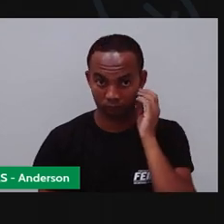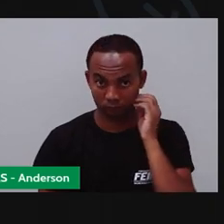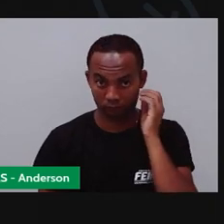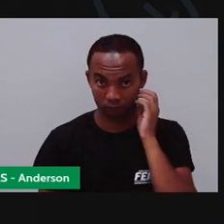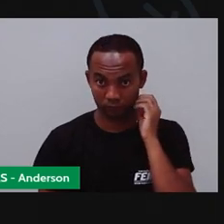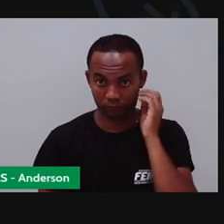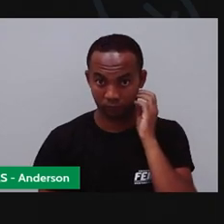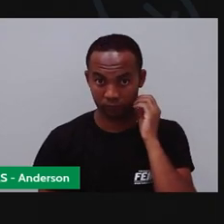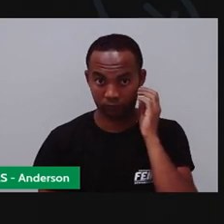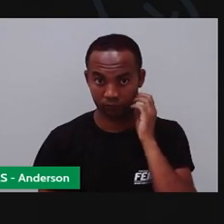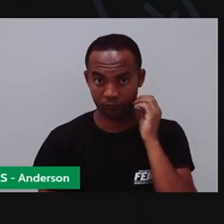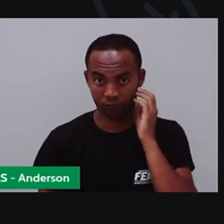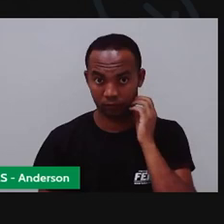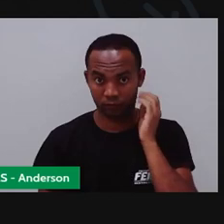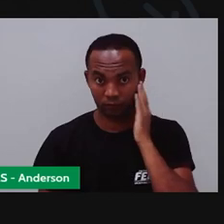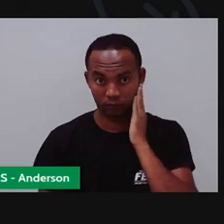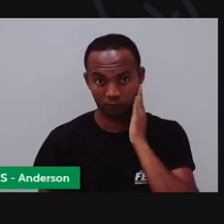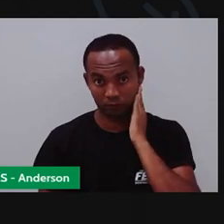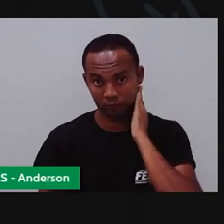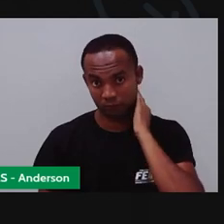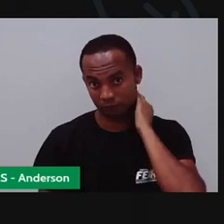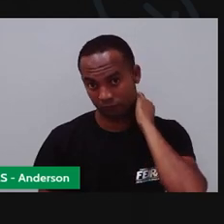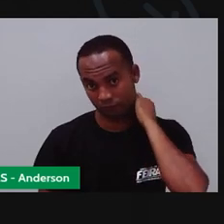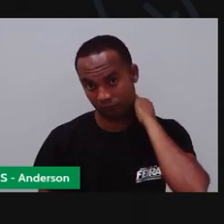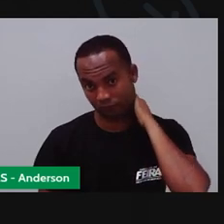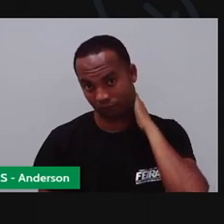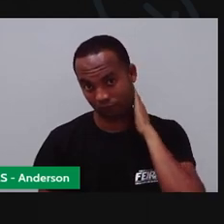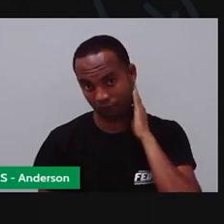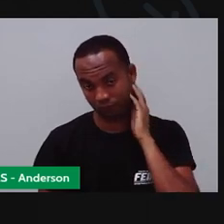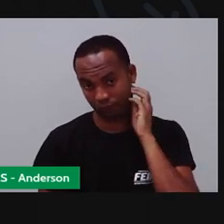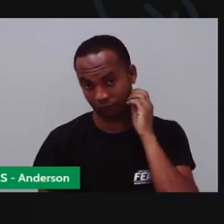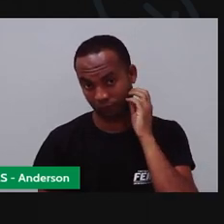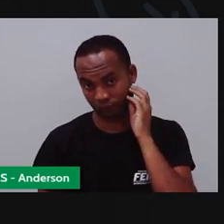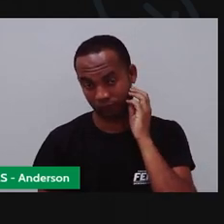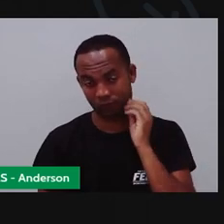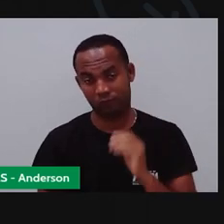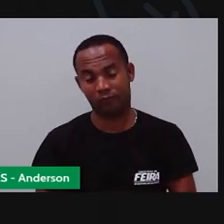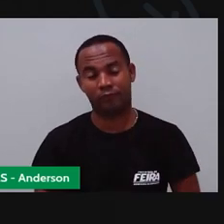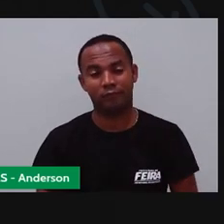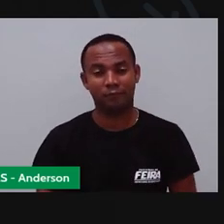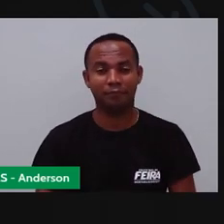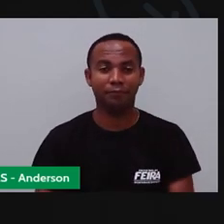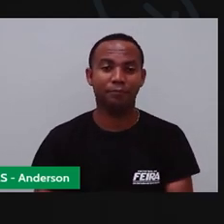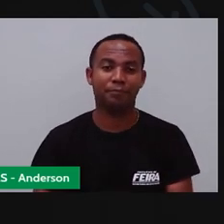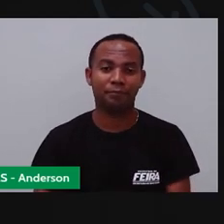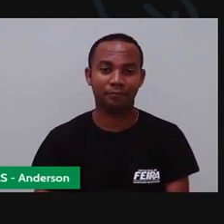É pra Anderson não ficar com ciúme Ela tem onde morar Entendeu, gente? É pra fazer uma casinha A casinha agora é sua, viu Anderson?